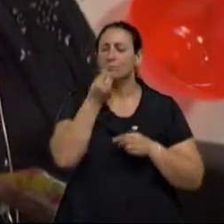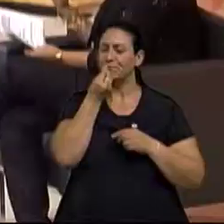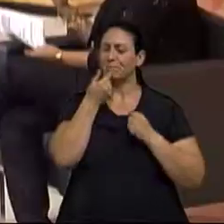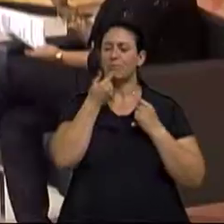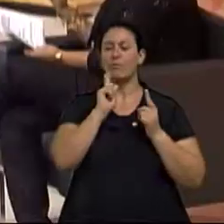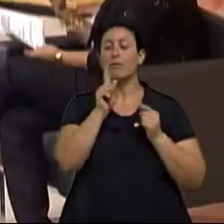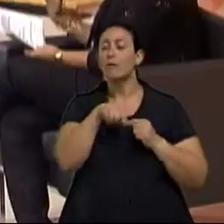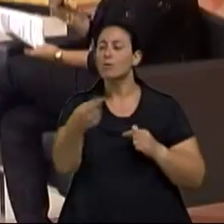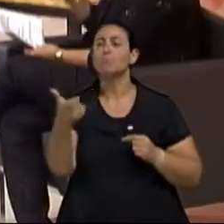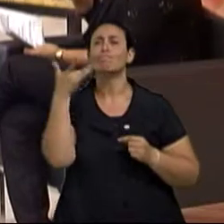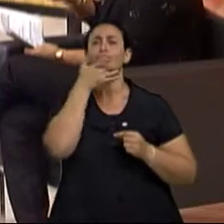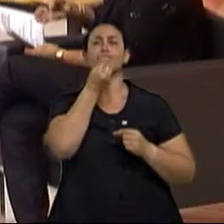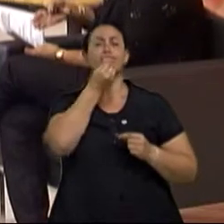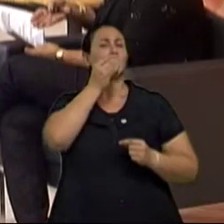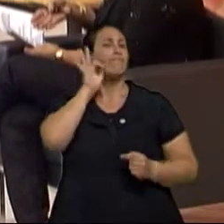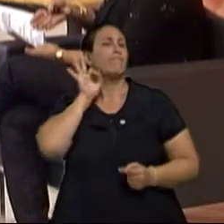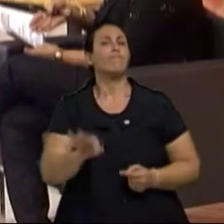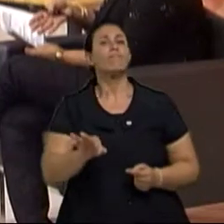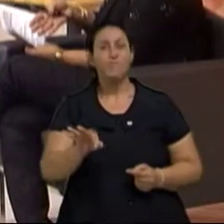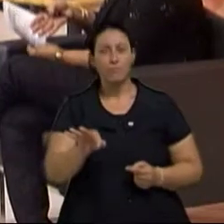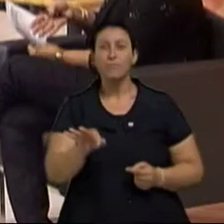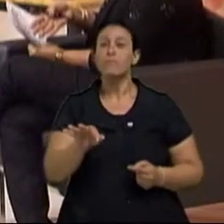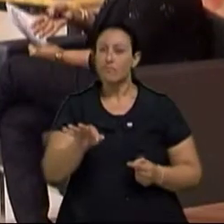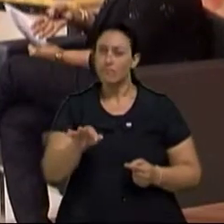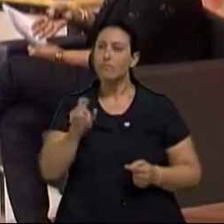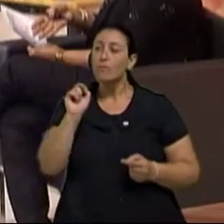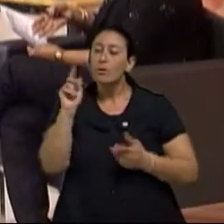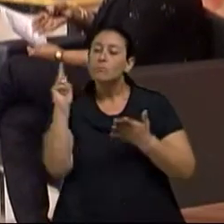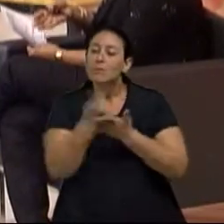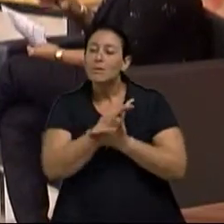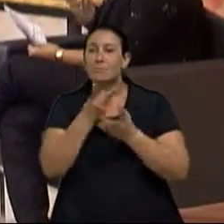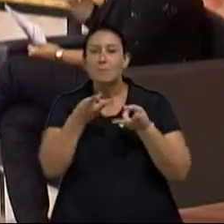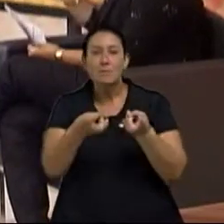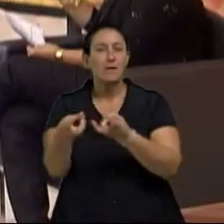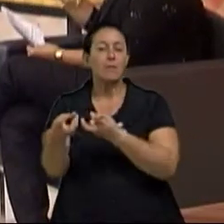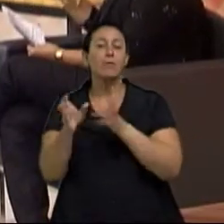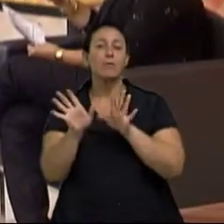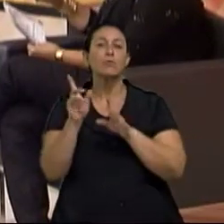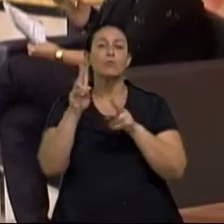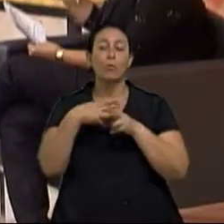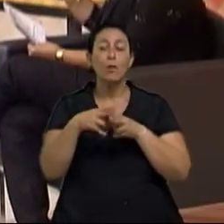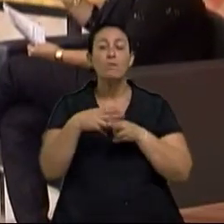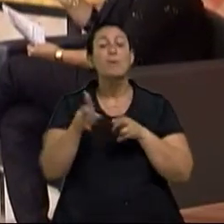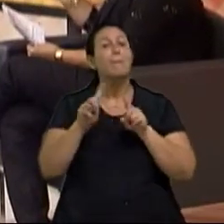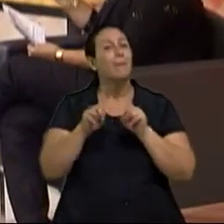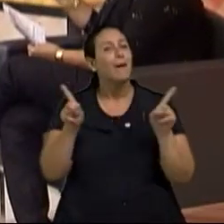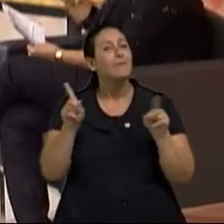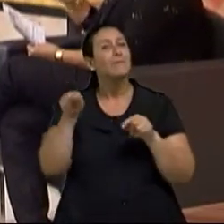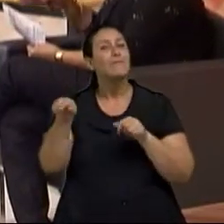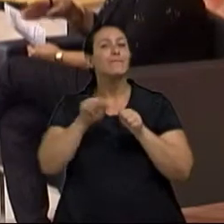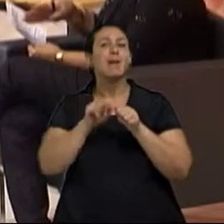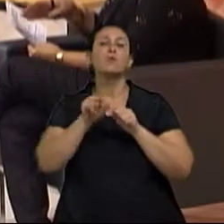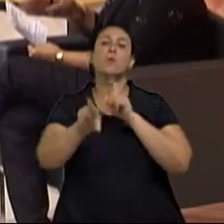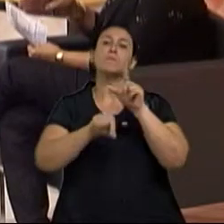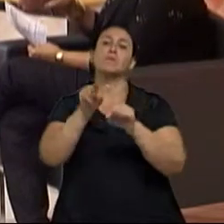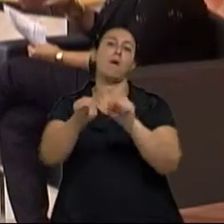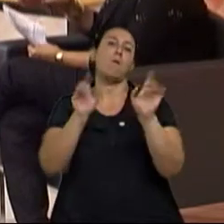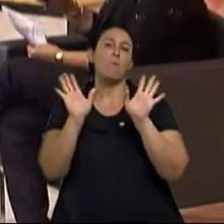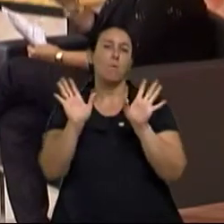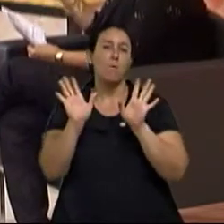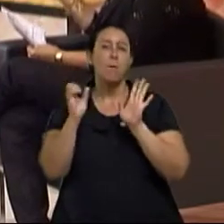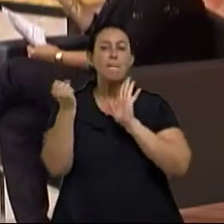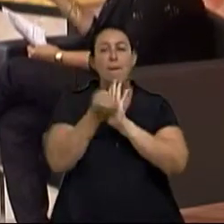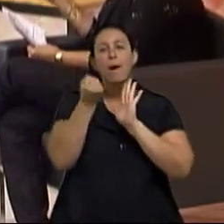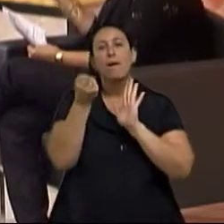sabor. Ele pode não saber o que veio mais naquele chocolate. Sim, sim. Mas por isso ele faz a opção por marcas ou marcas.